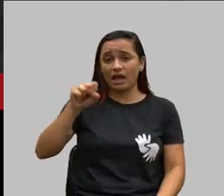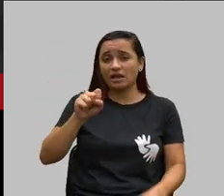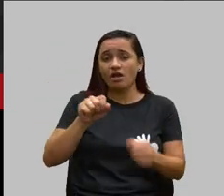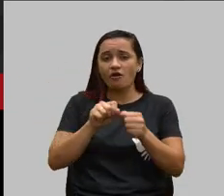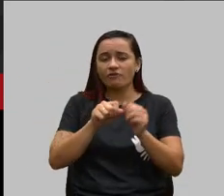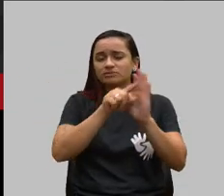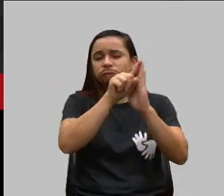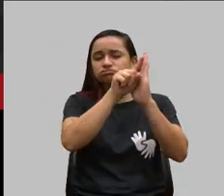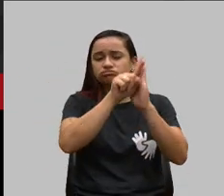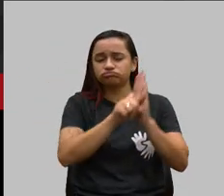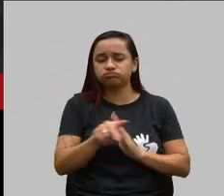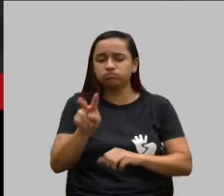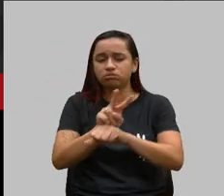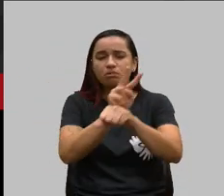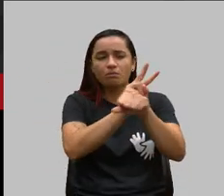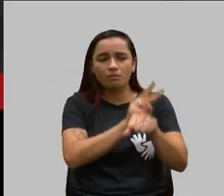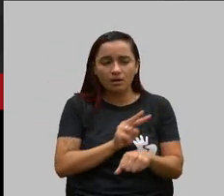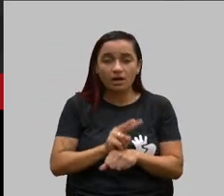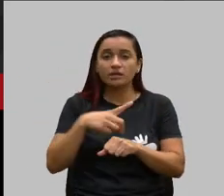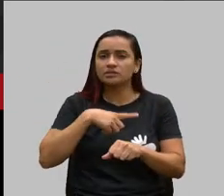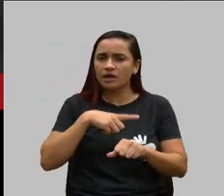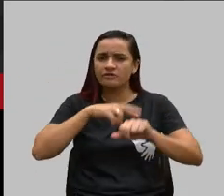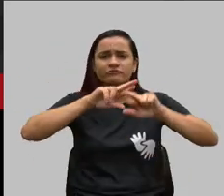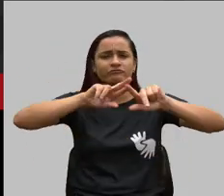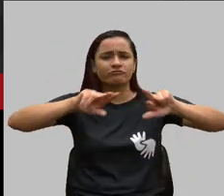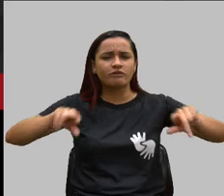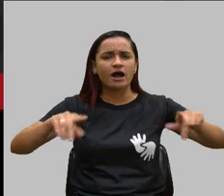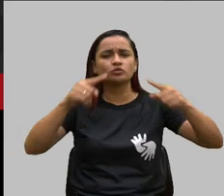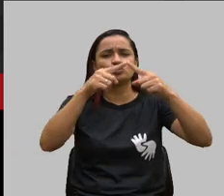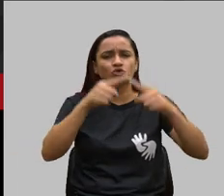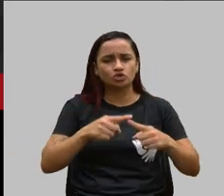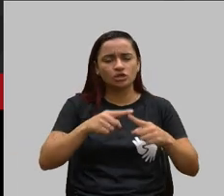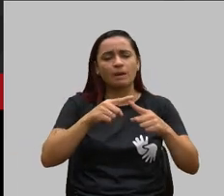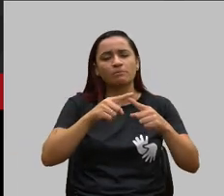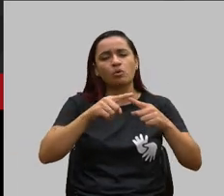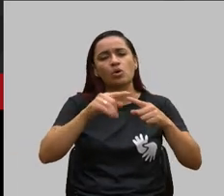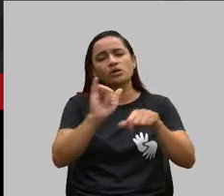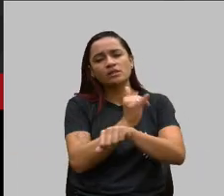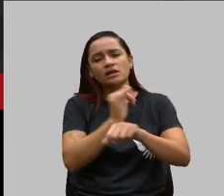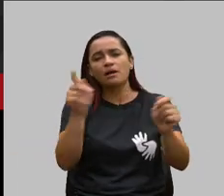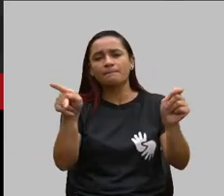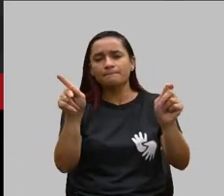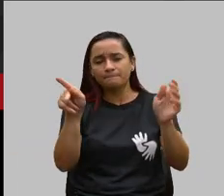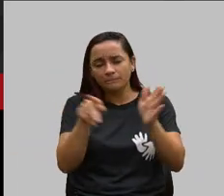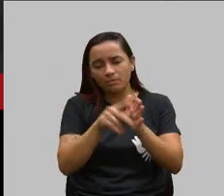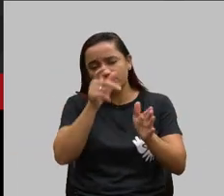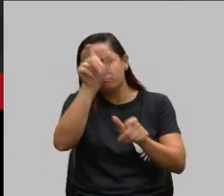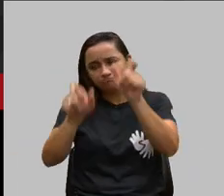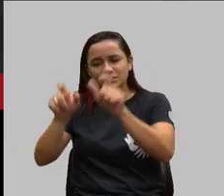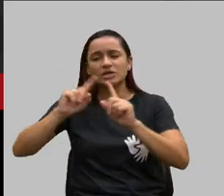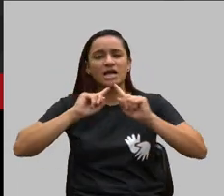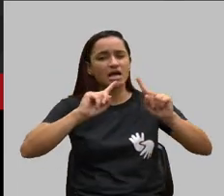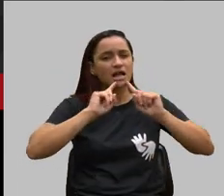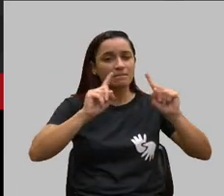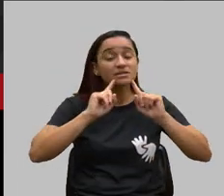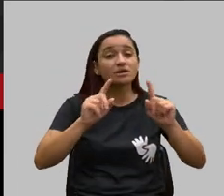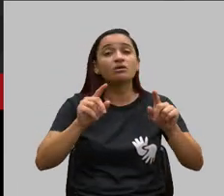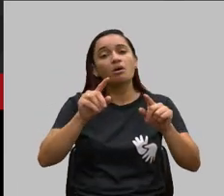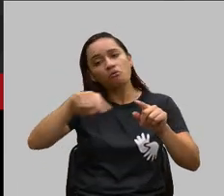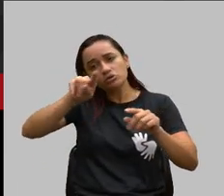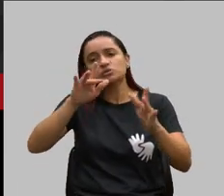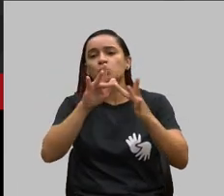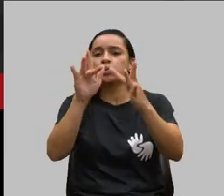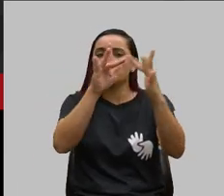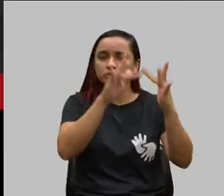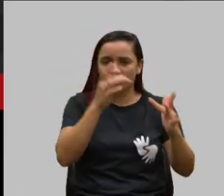vários canais para que os consumidores possam fazer essa reclamação, aí se eu puder eu gostaria de falar com esses canais para quem